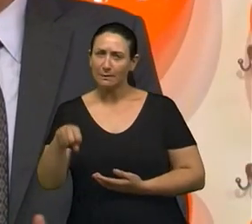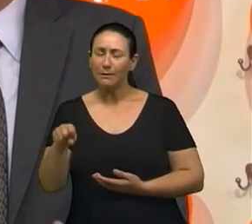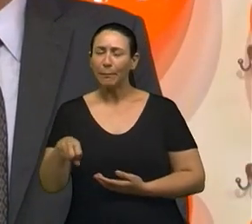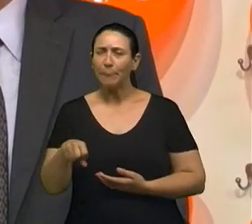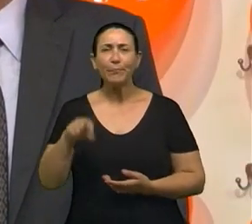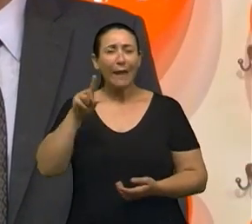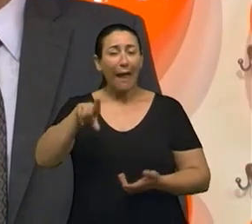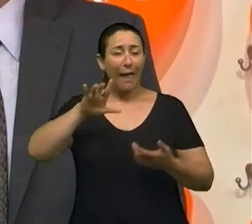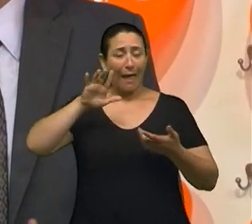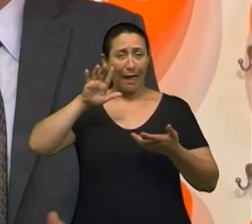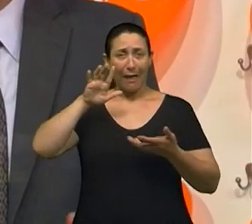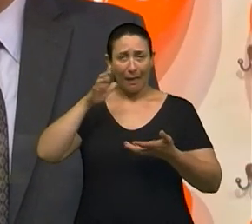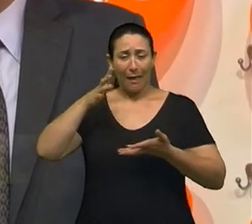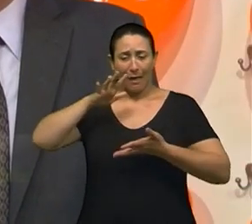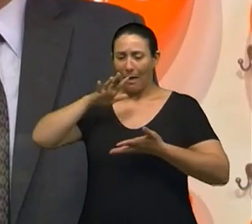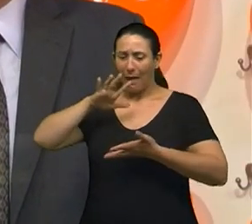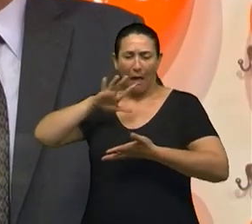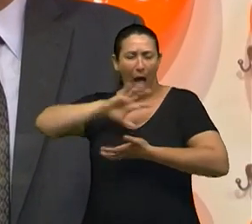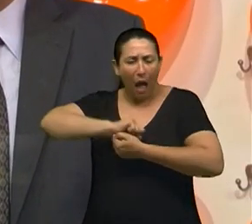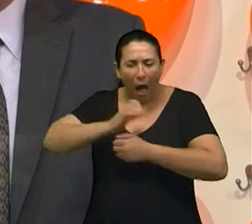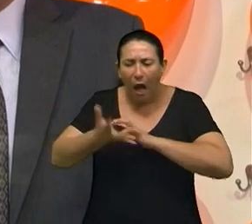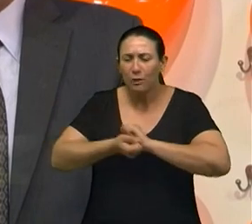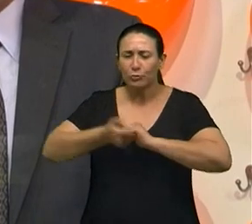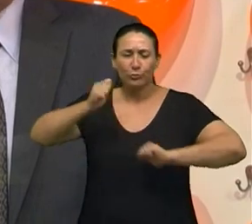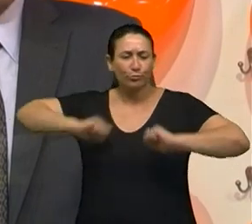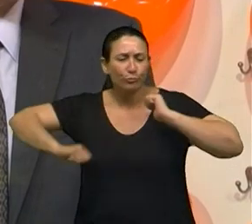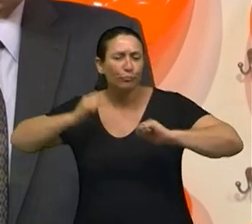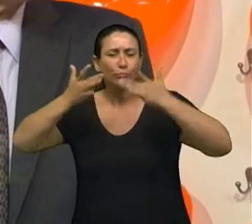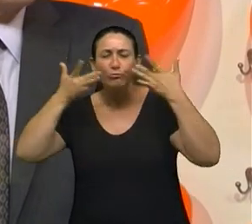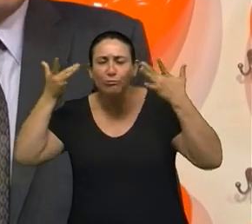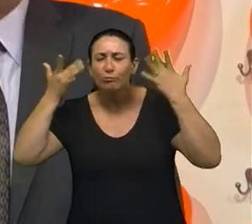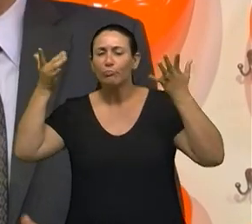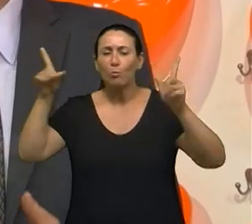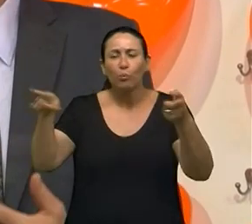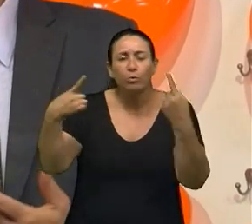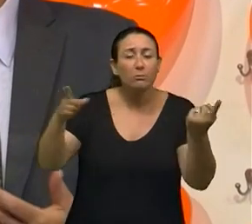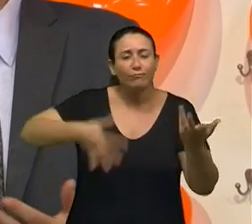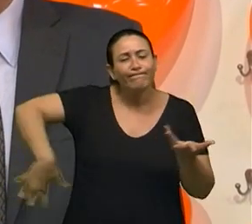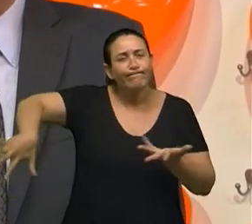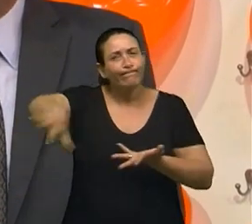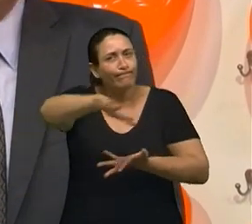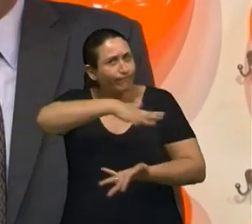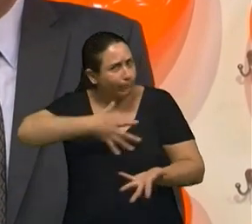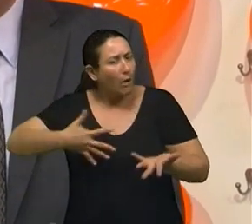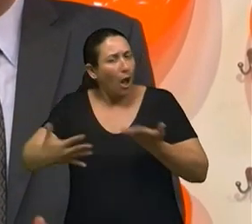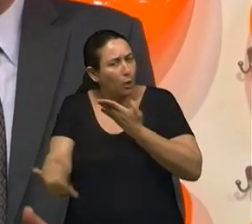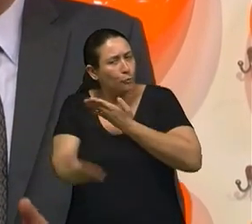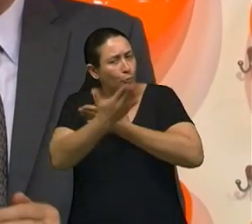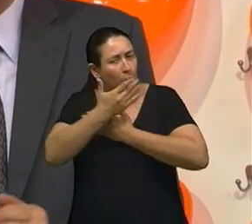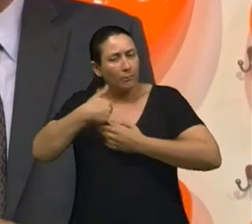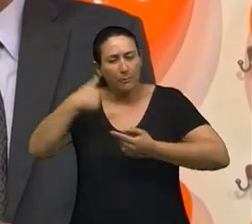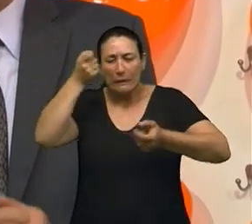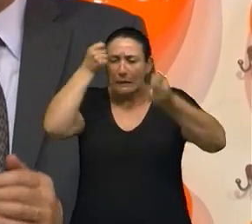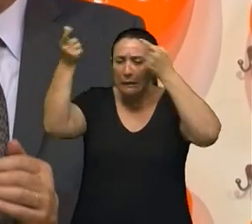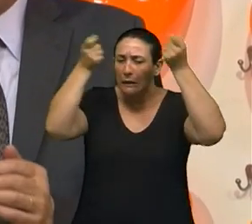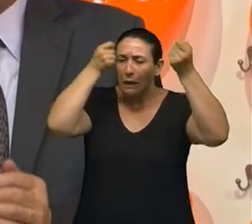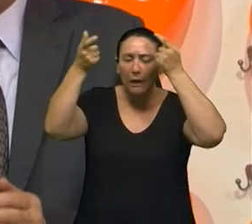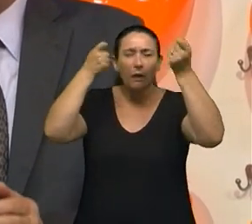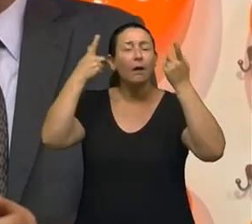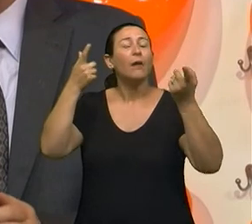faz com que a pessoa resgate muito daquela capacidade criadora que ela tem e ela consegue,